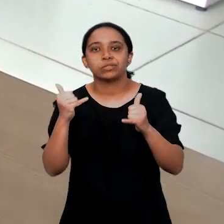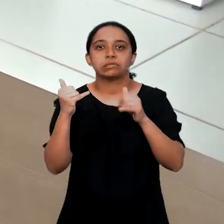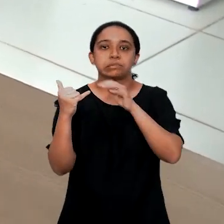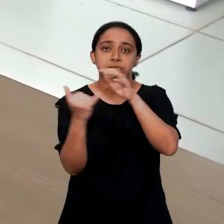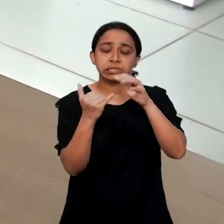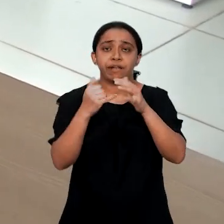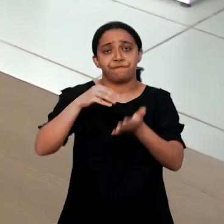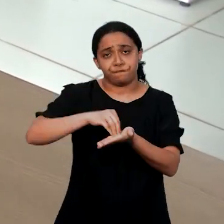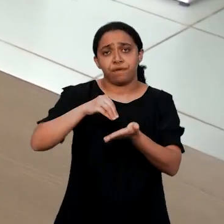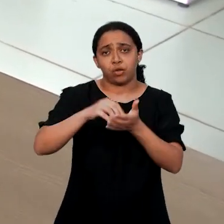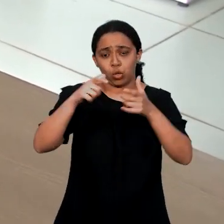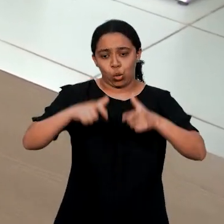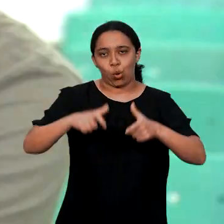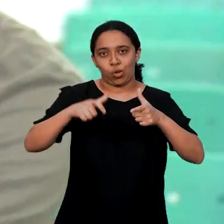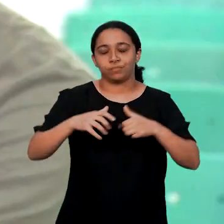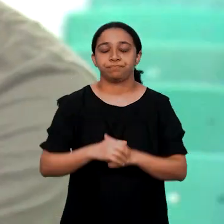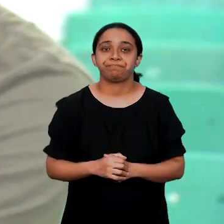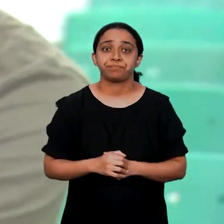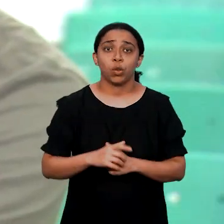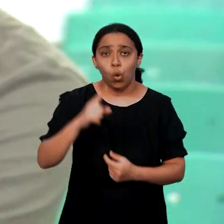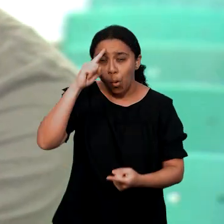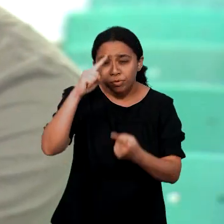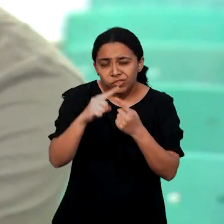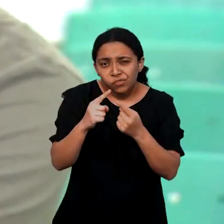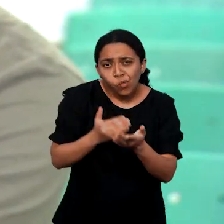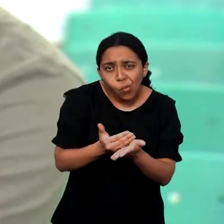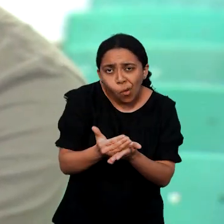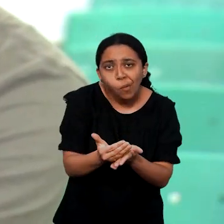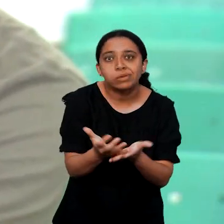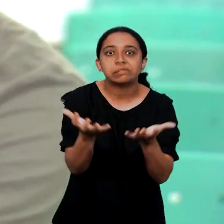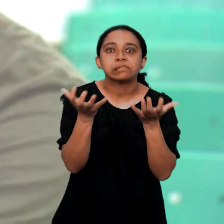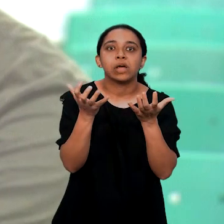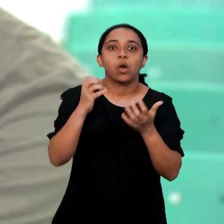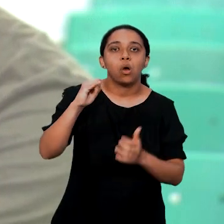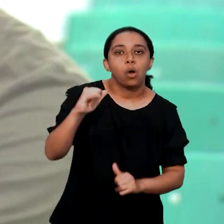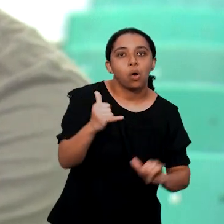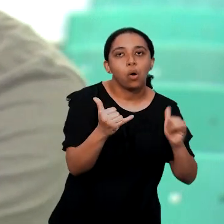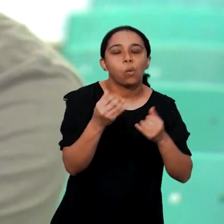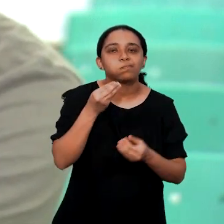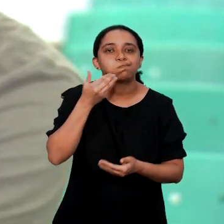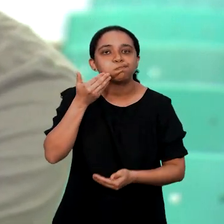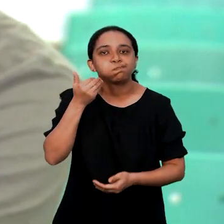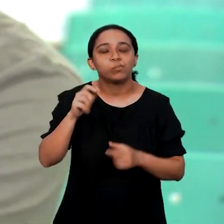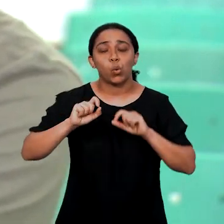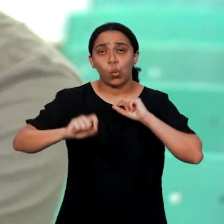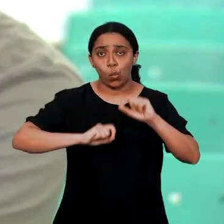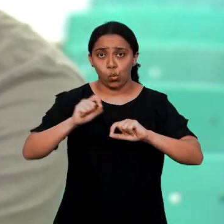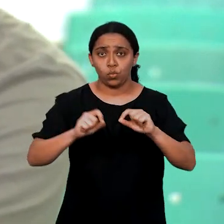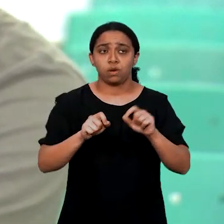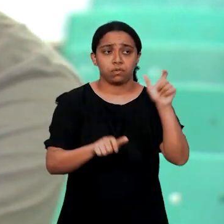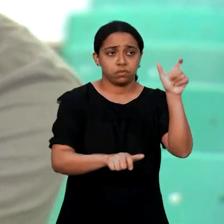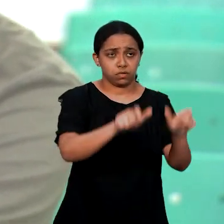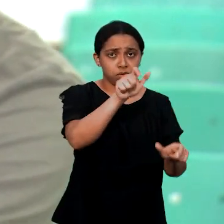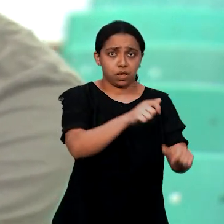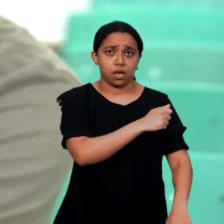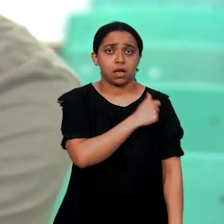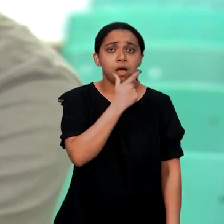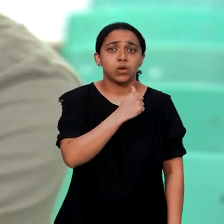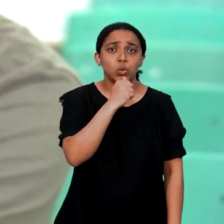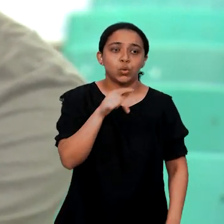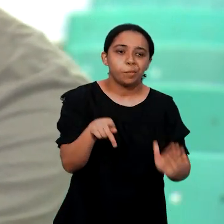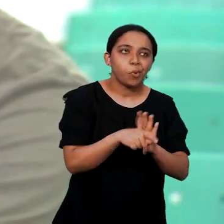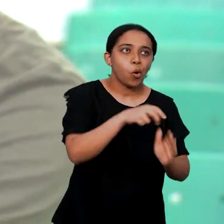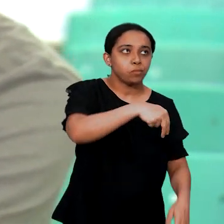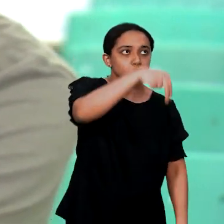ainda escassas na região. O objetivo da gente, de primeiro momento, é fazer com que essas oportunidades possam tornar aquele aluno